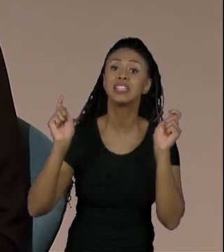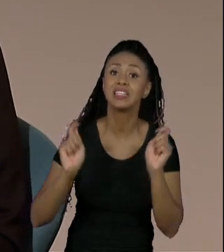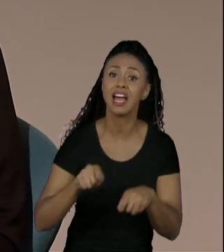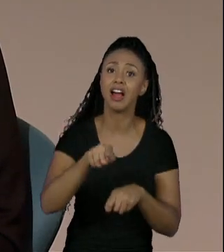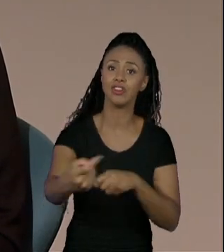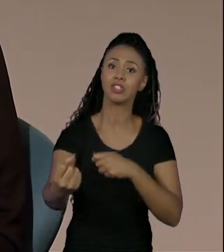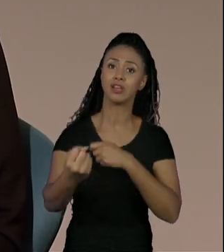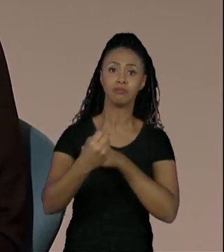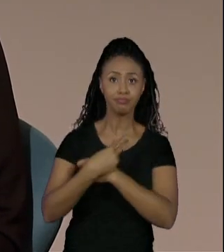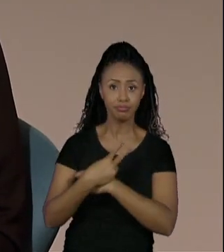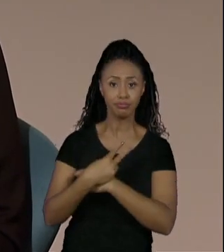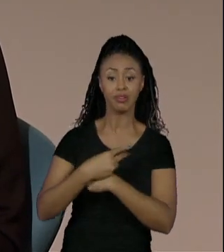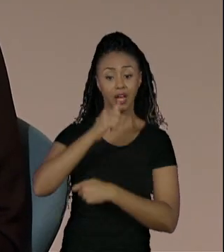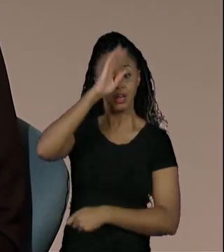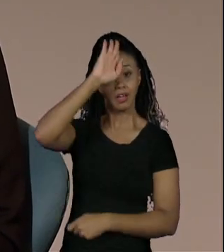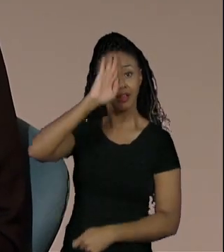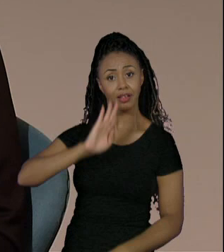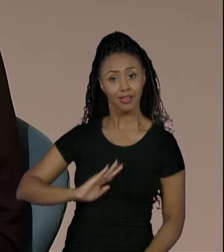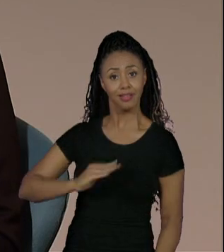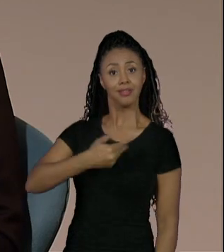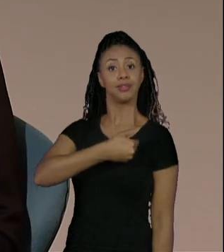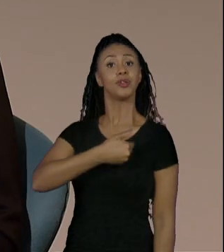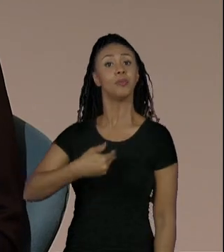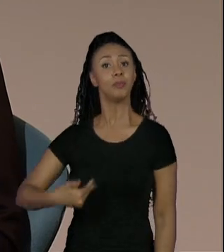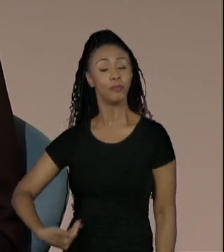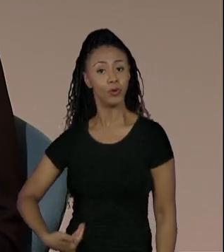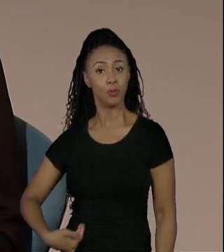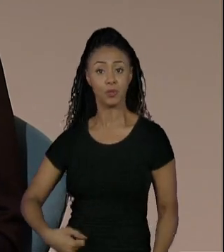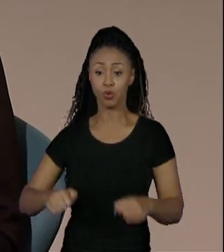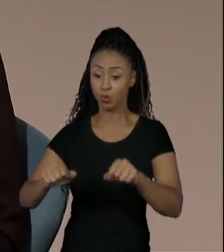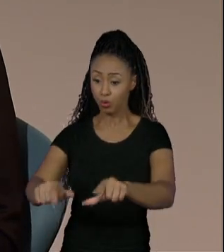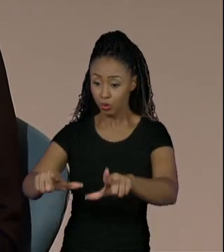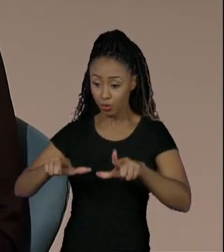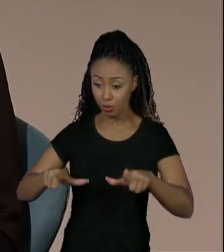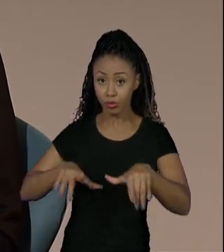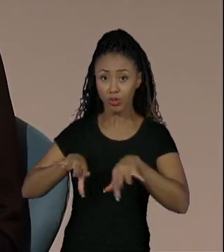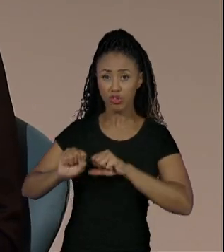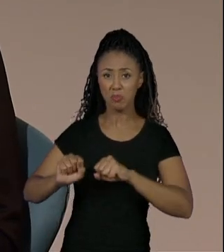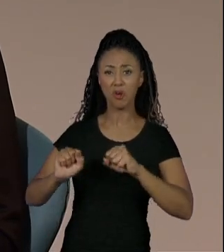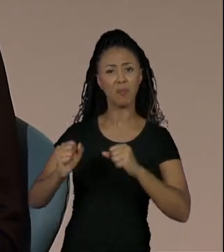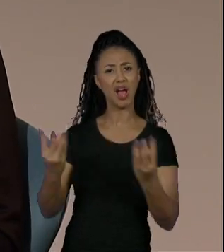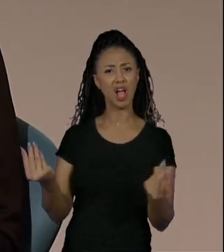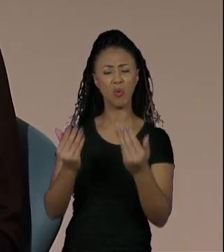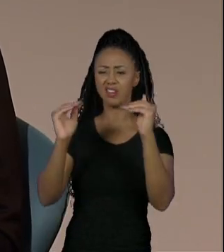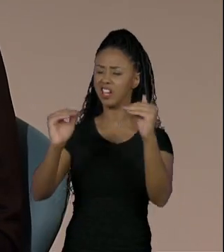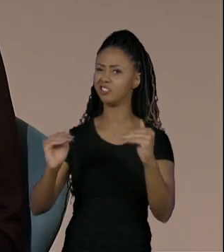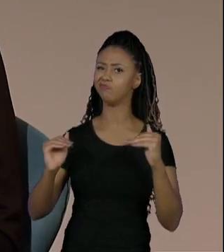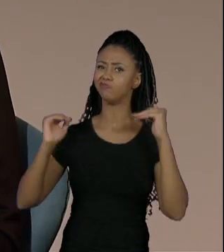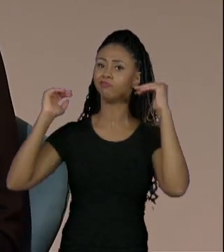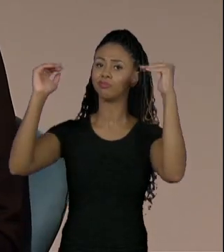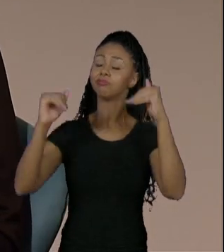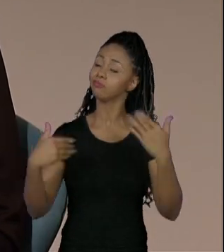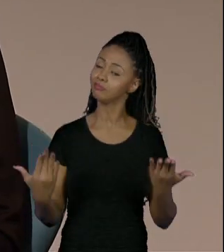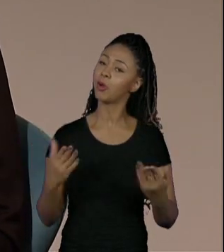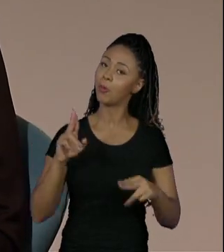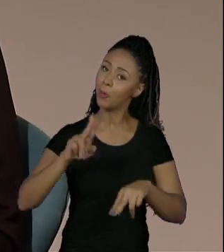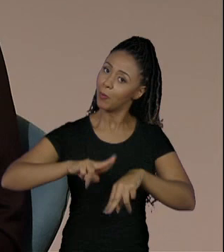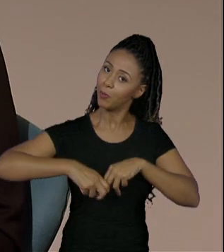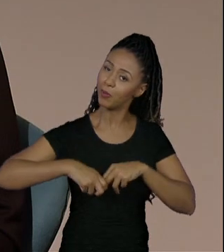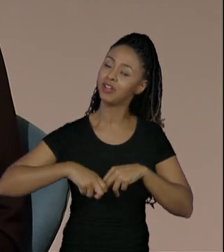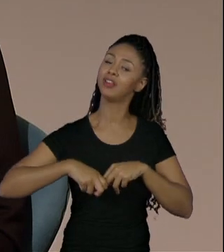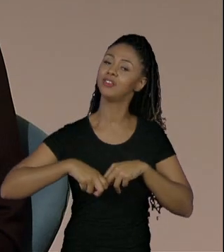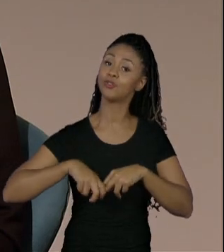gratuito, público e com um diploma de altíssima qualidade. Então, esse é o grande motivo para você.